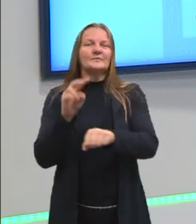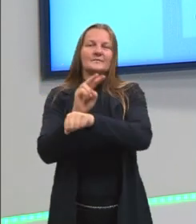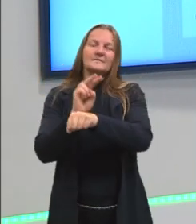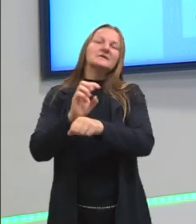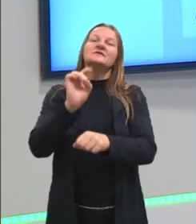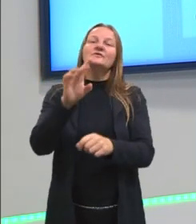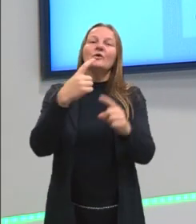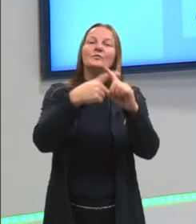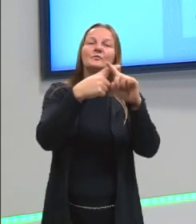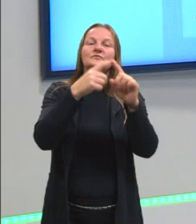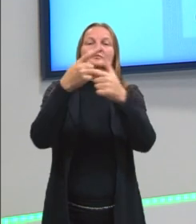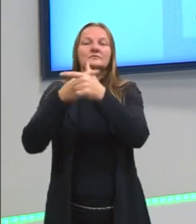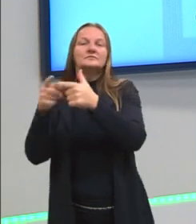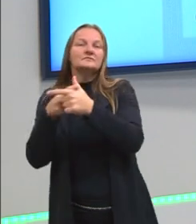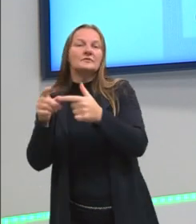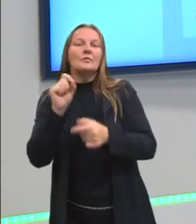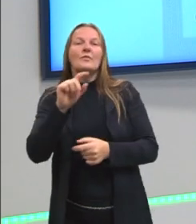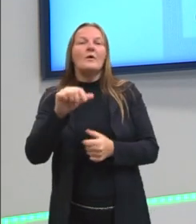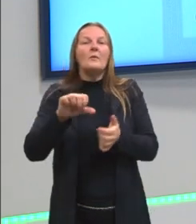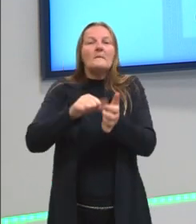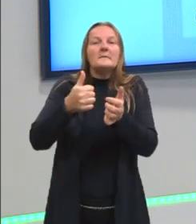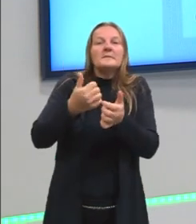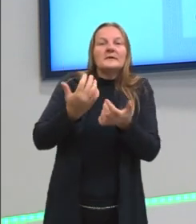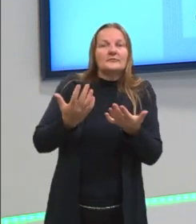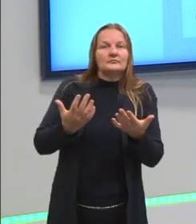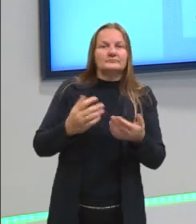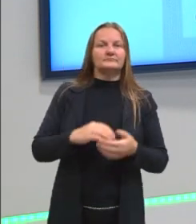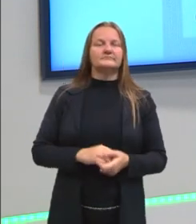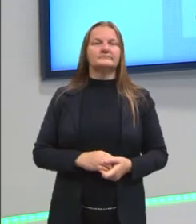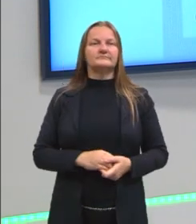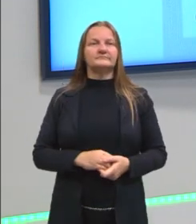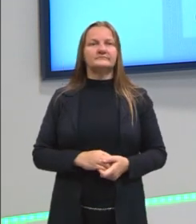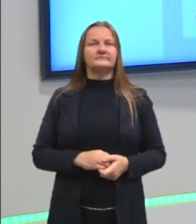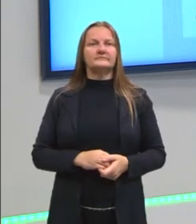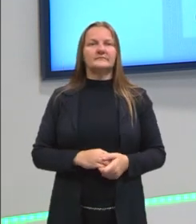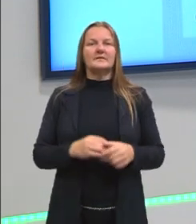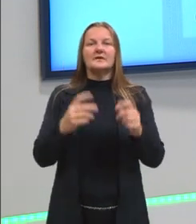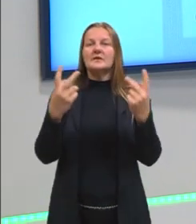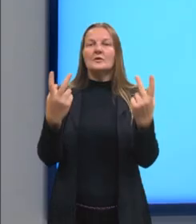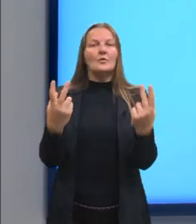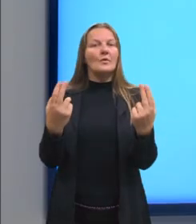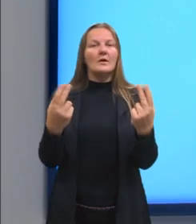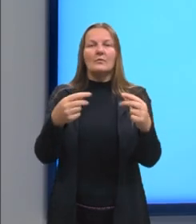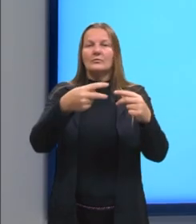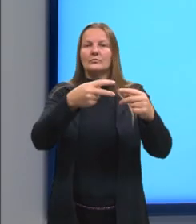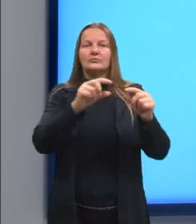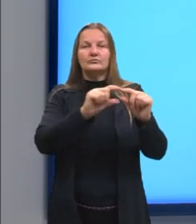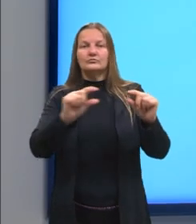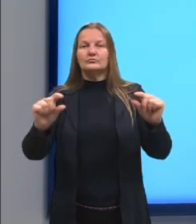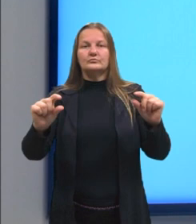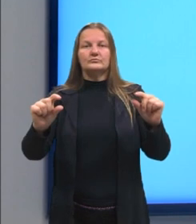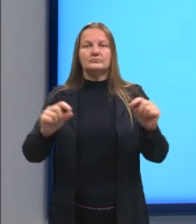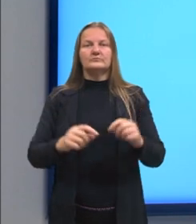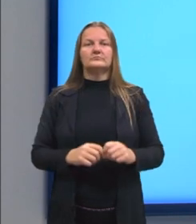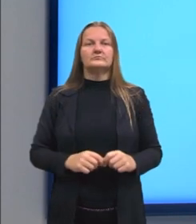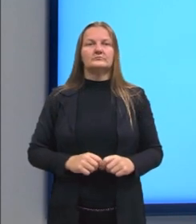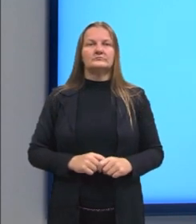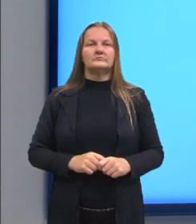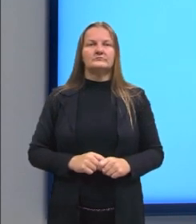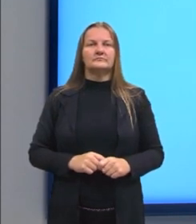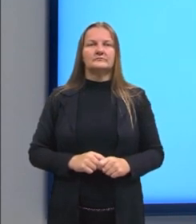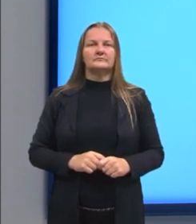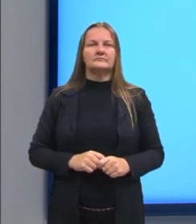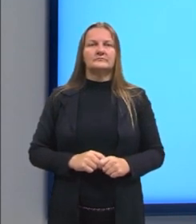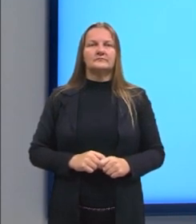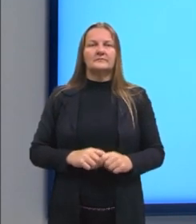multiplicação e divisão. Por onde eu começo? Já que elas estão ali na mesma ordem de resolução. Aí nós resolvemos